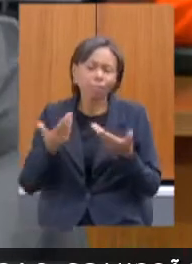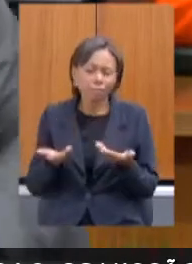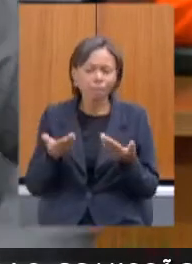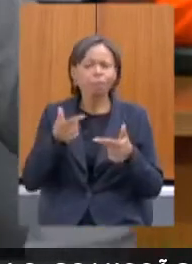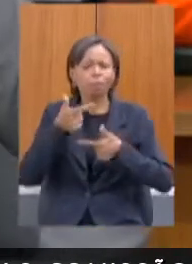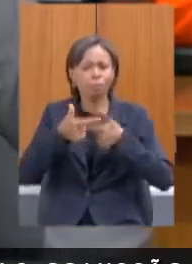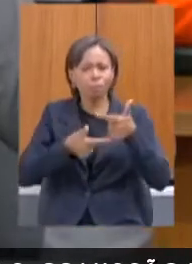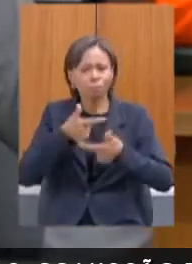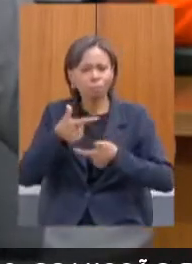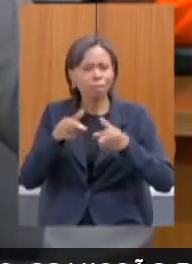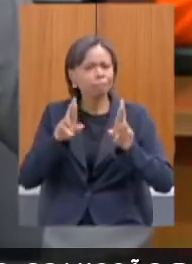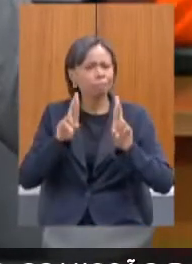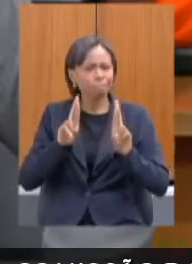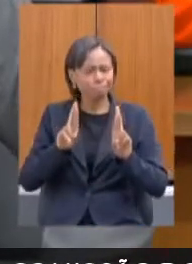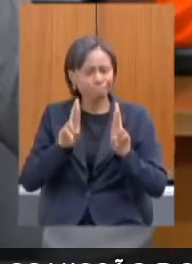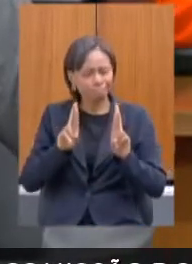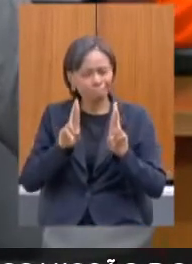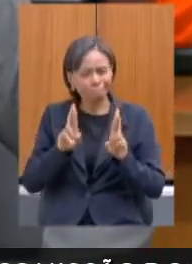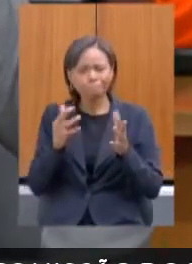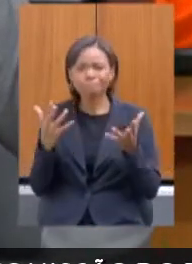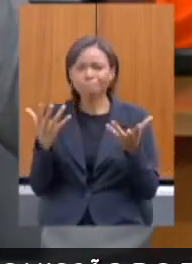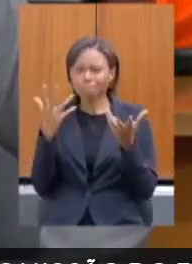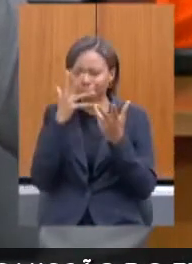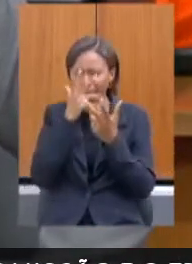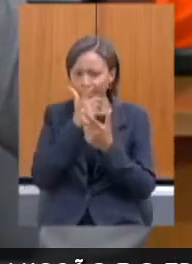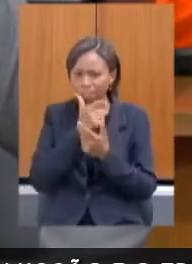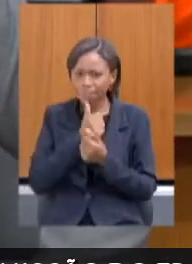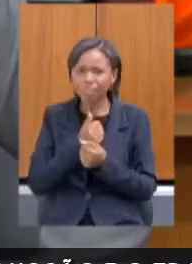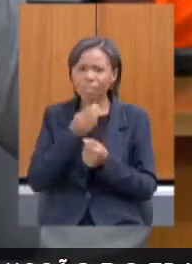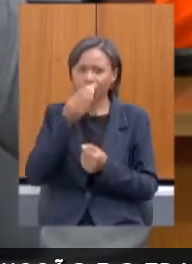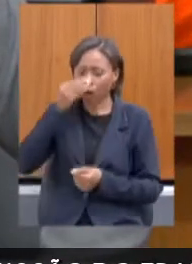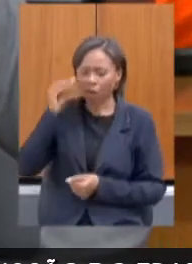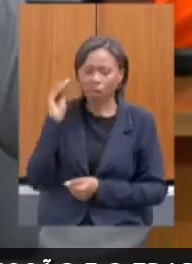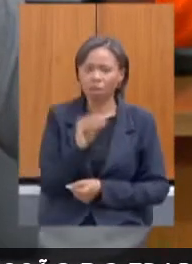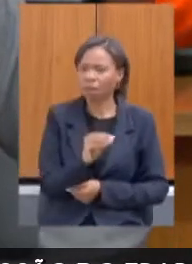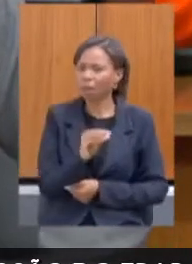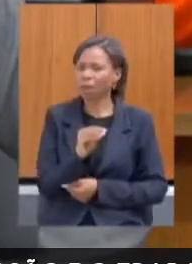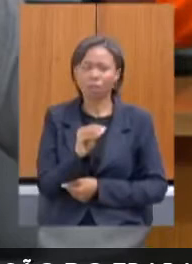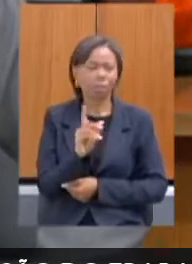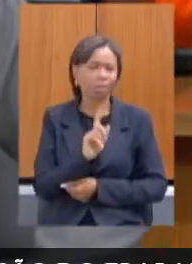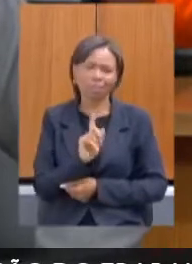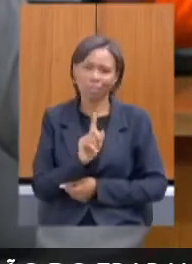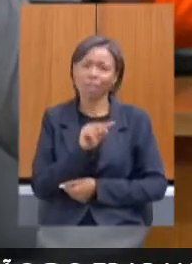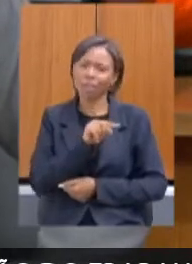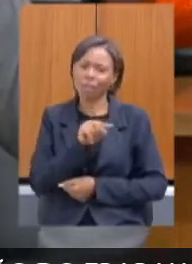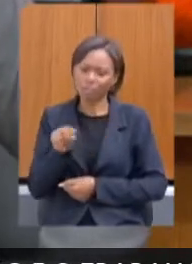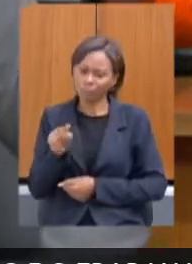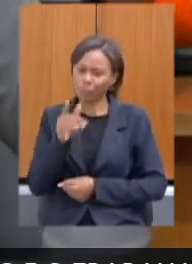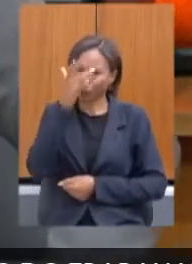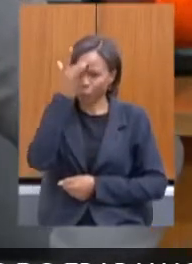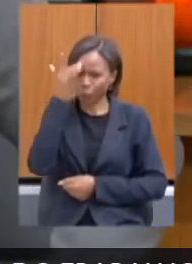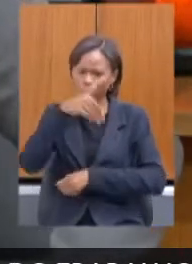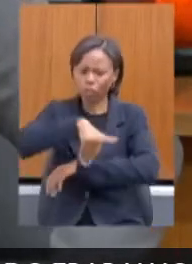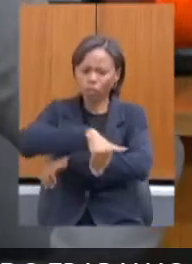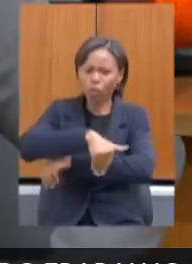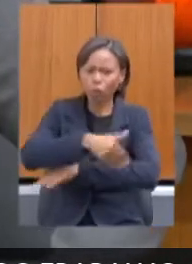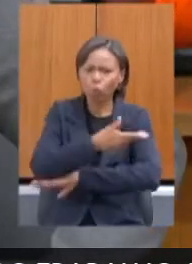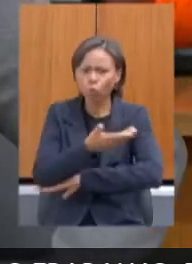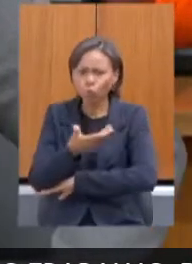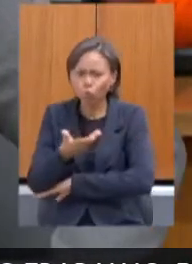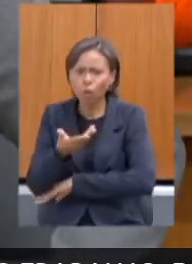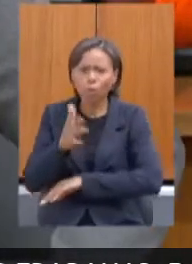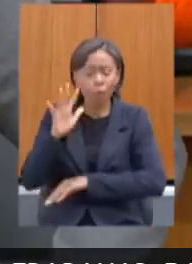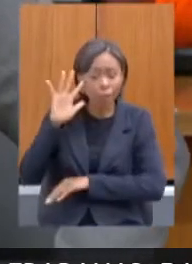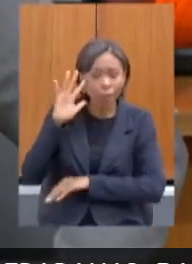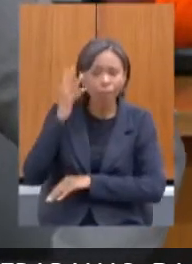muito bonito, que não desiste dos moradores de rua, que busca solucionar essa questão para que a gente tenha,